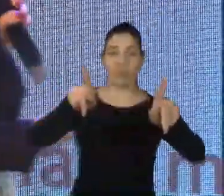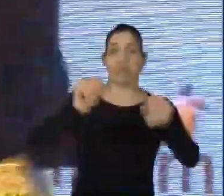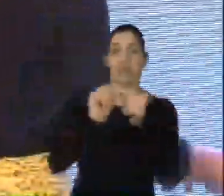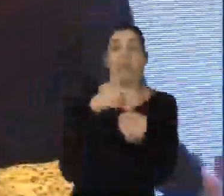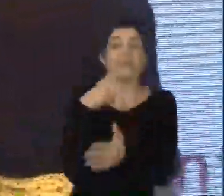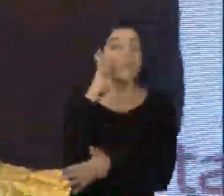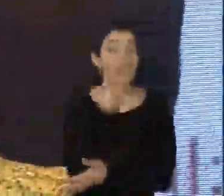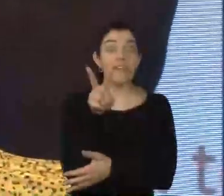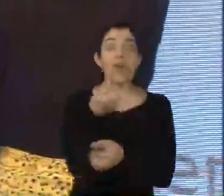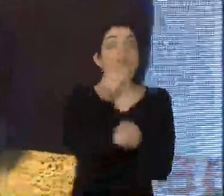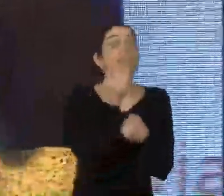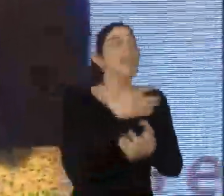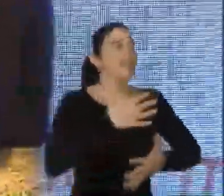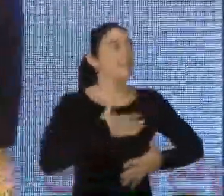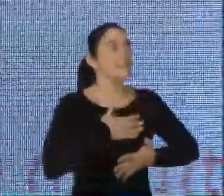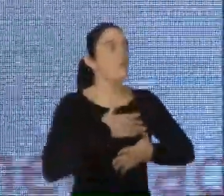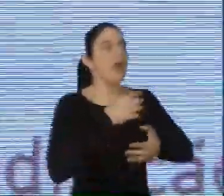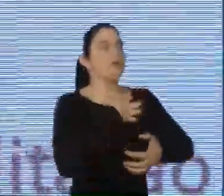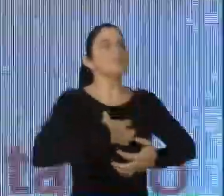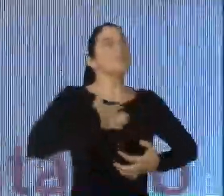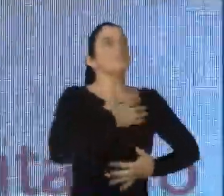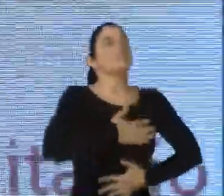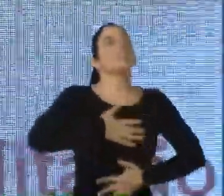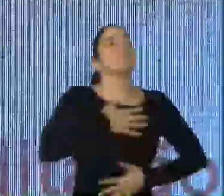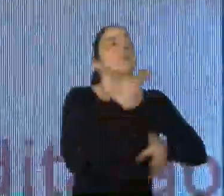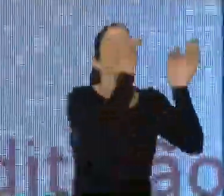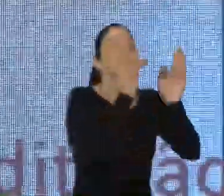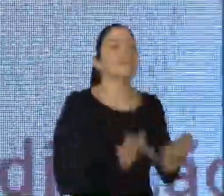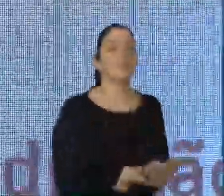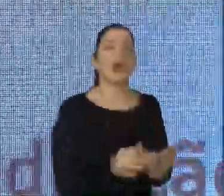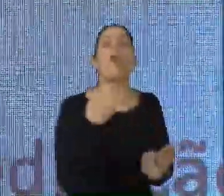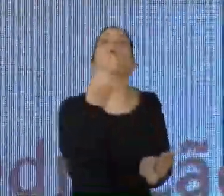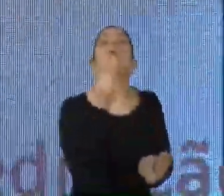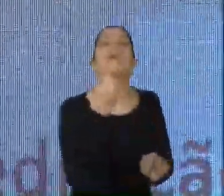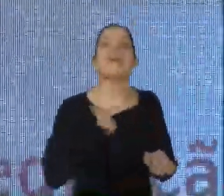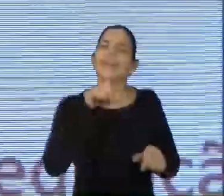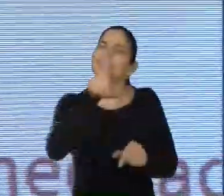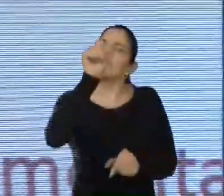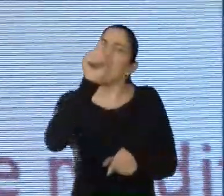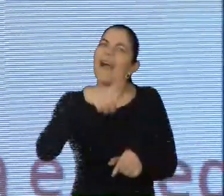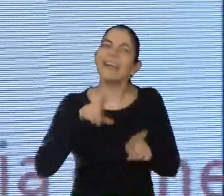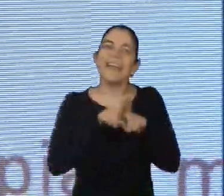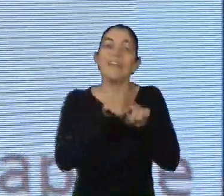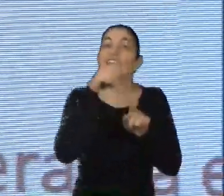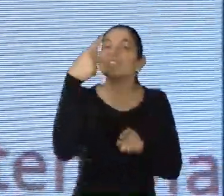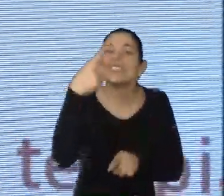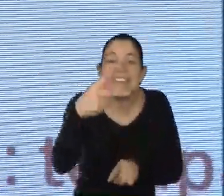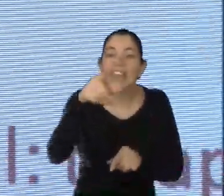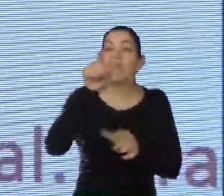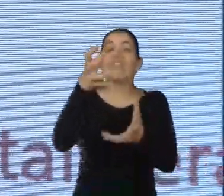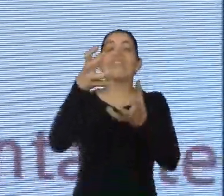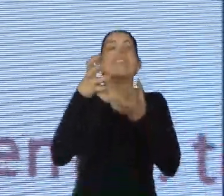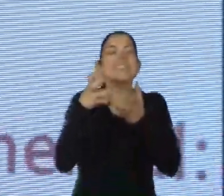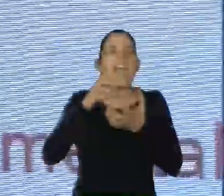feliz, o que é a nossa real satisfação e o nosso real prazer. Treinar a resiliência, que é, eu vou